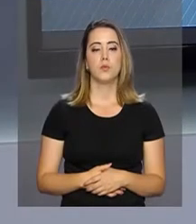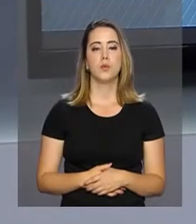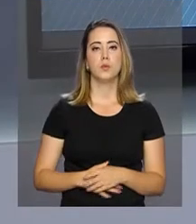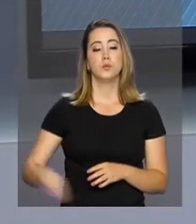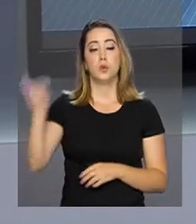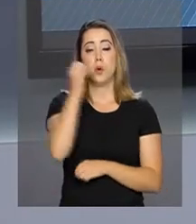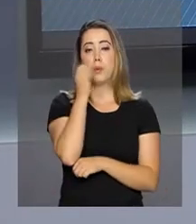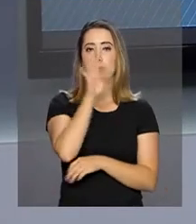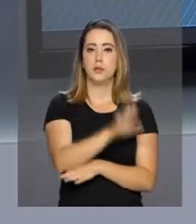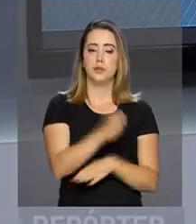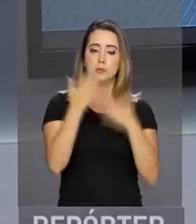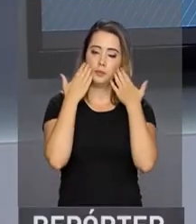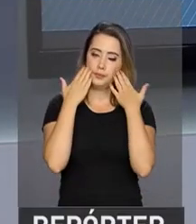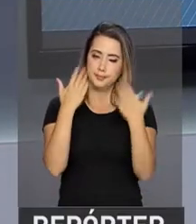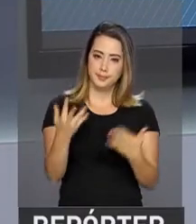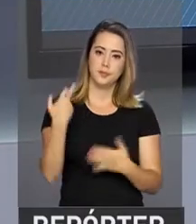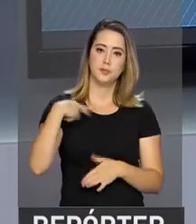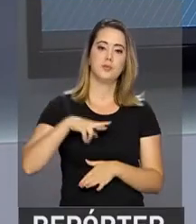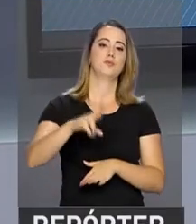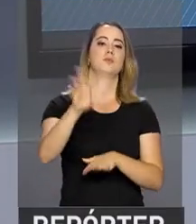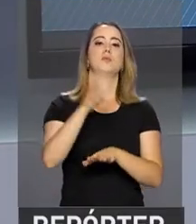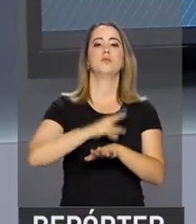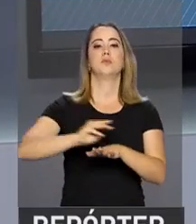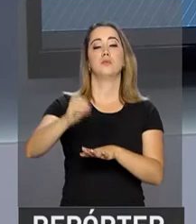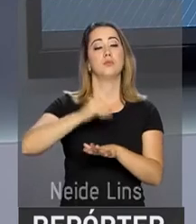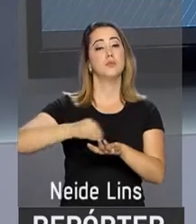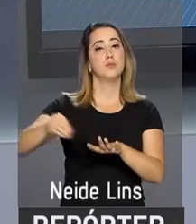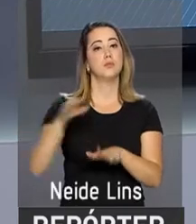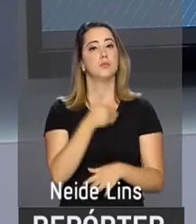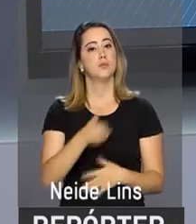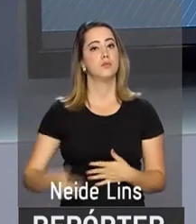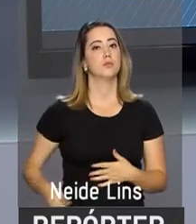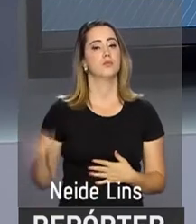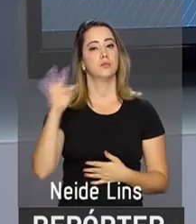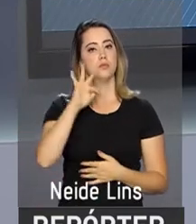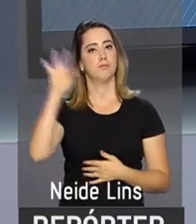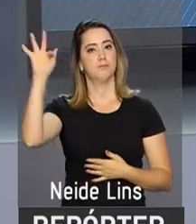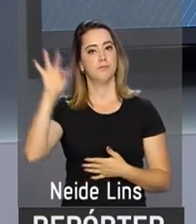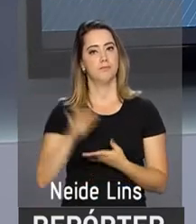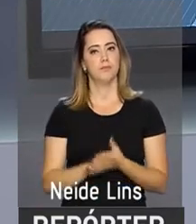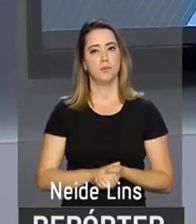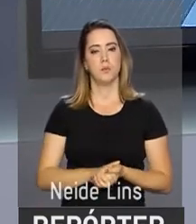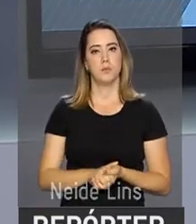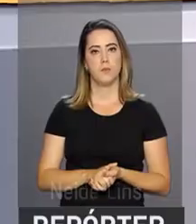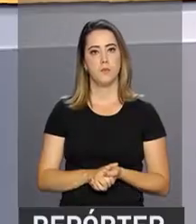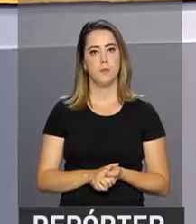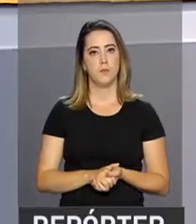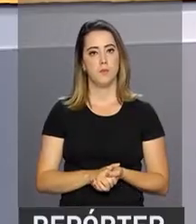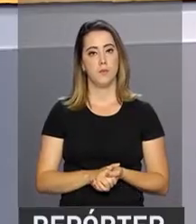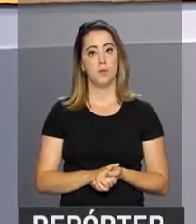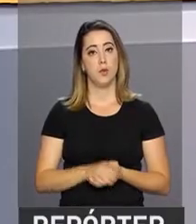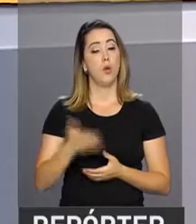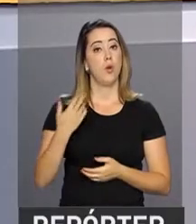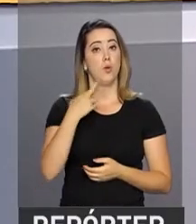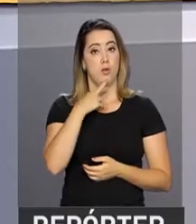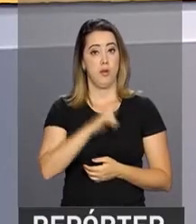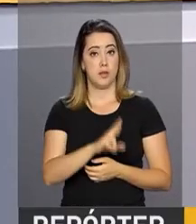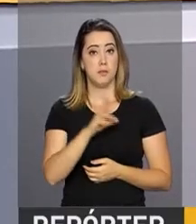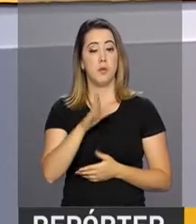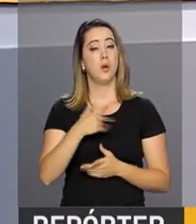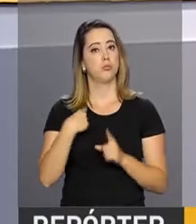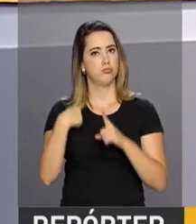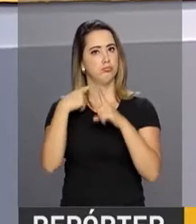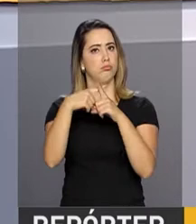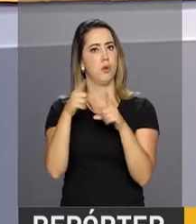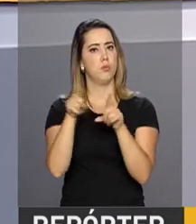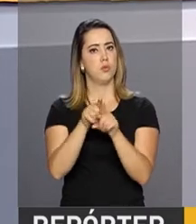Olá, boa tarde. No ar mais uma edição do Repórter NBR com as notícias do governo federal. Mais um resultado que mostra